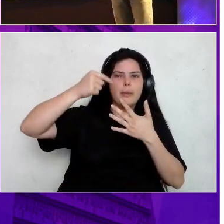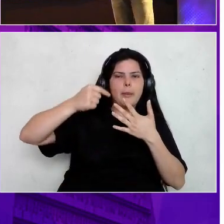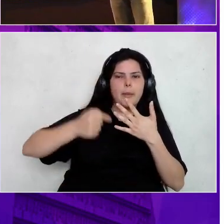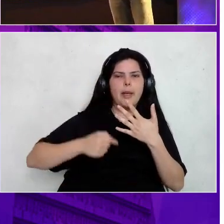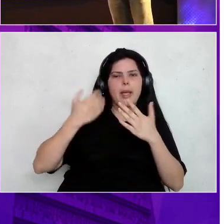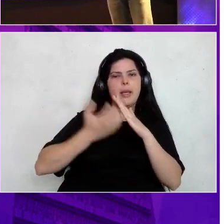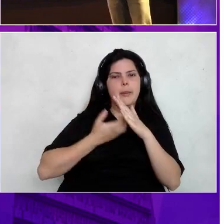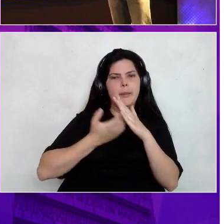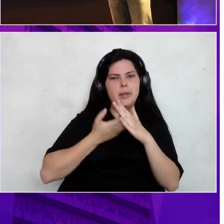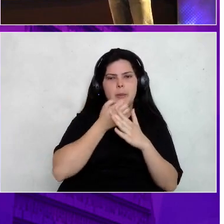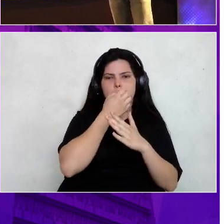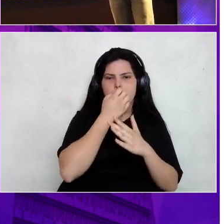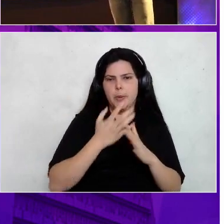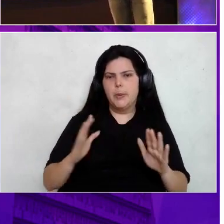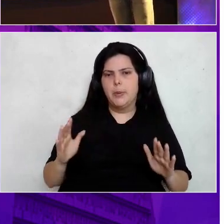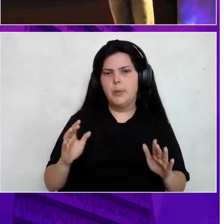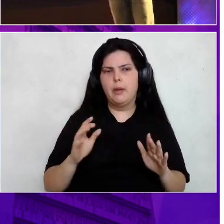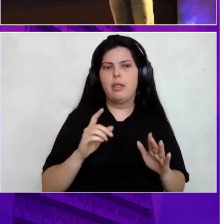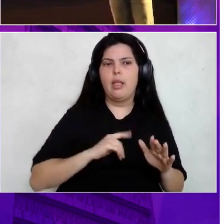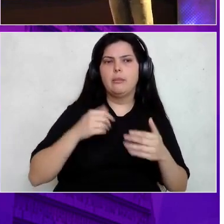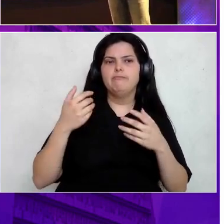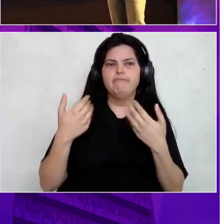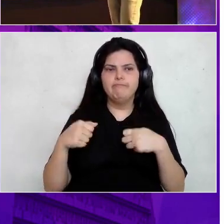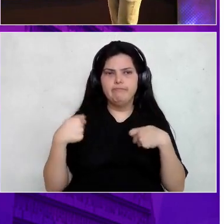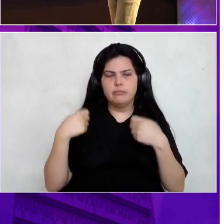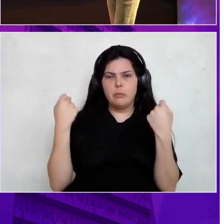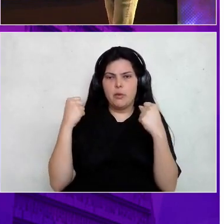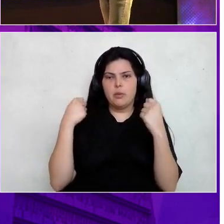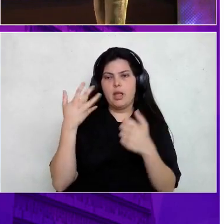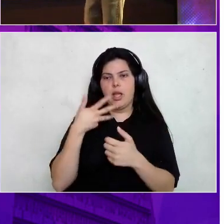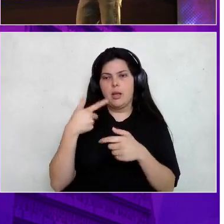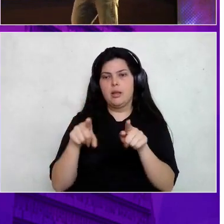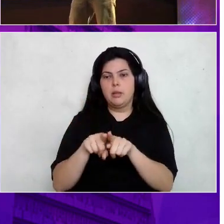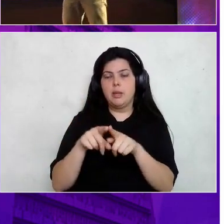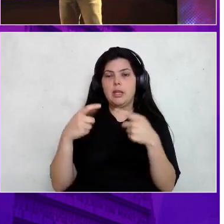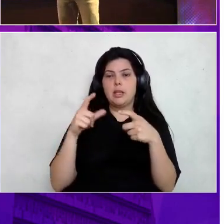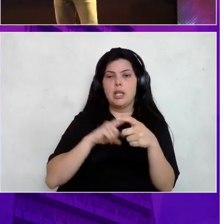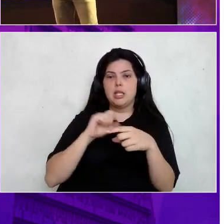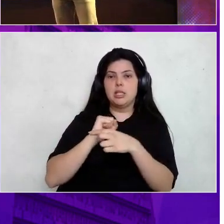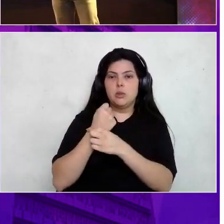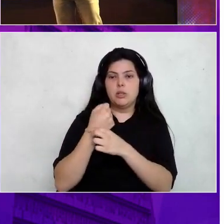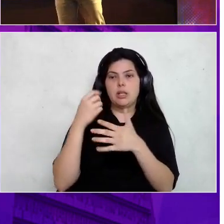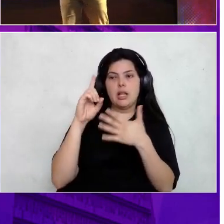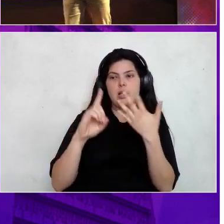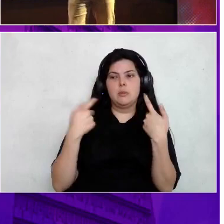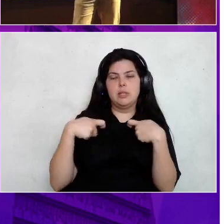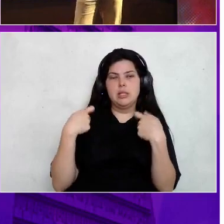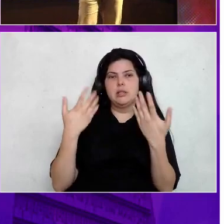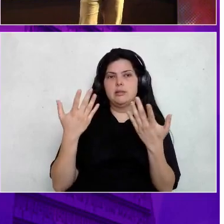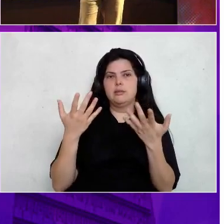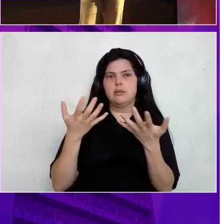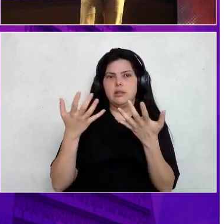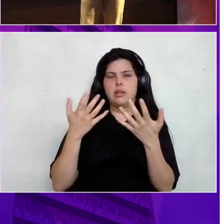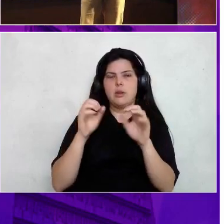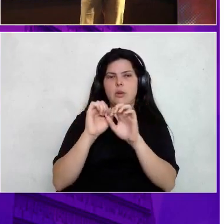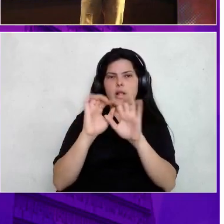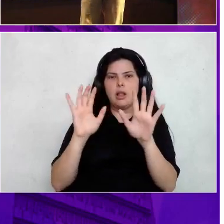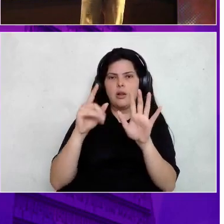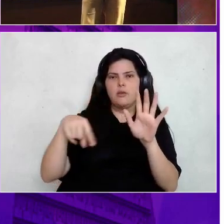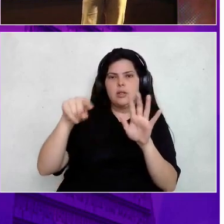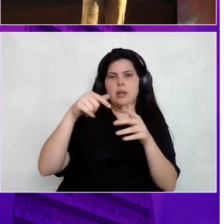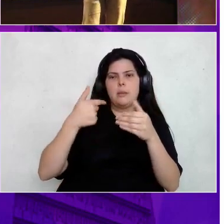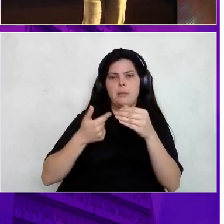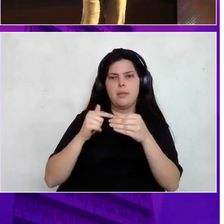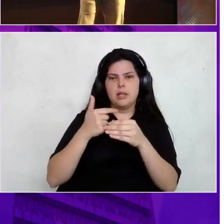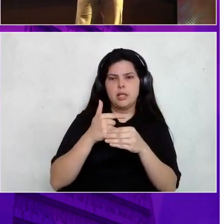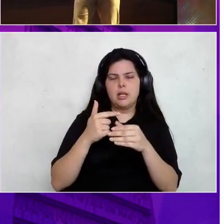crítico, que têm uma demanda de performance muito grande, que têm demanda de segurança de dados, tá? Então, eu queria também deixar claro para vocês que o MySQL é sim uma base